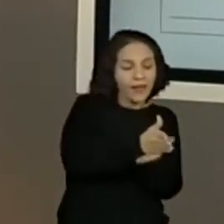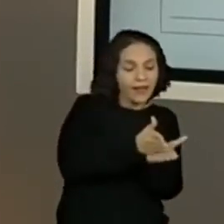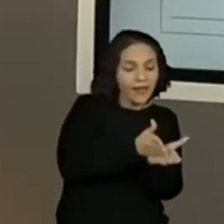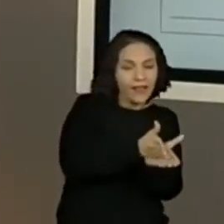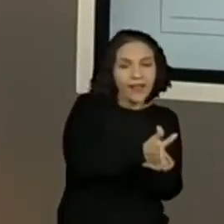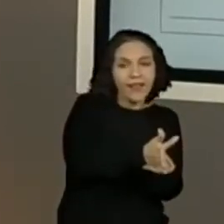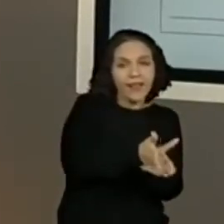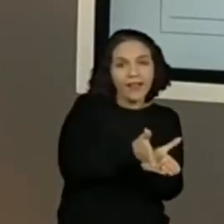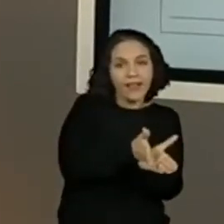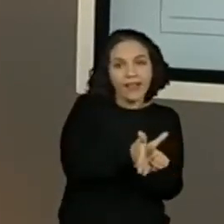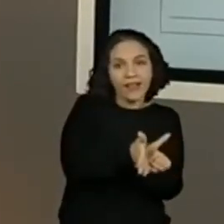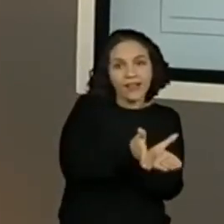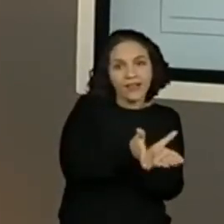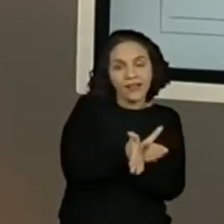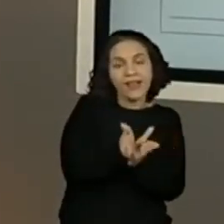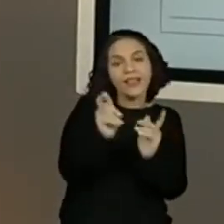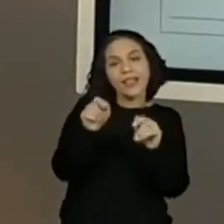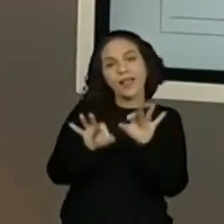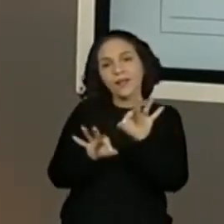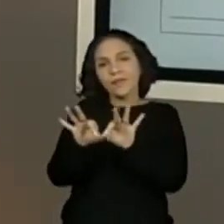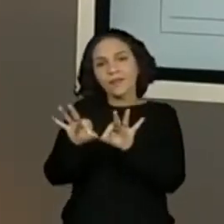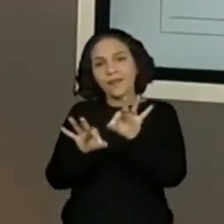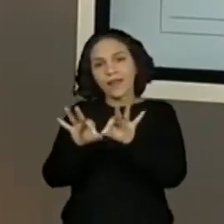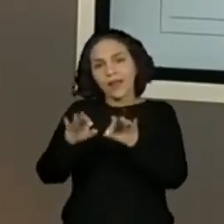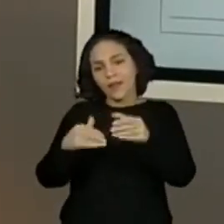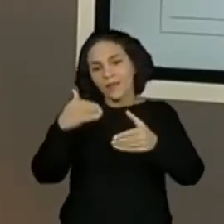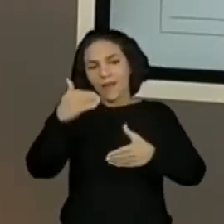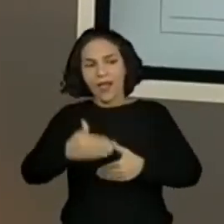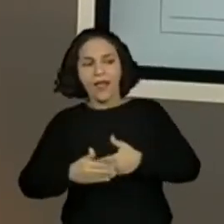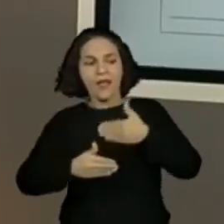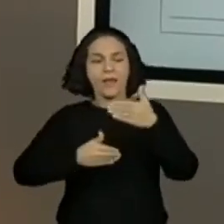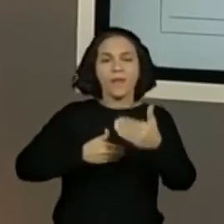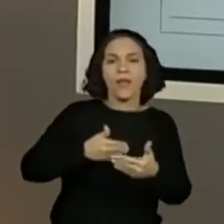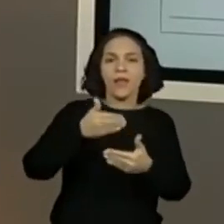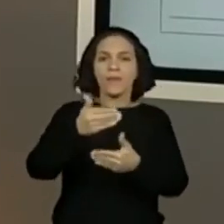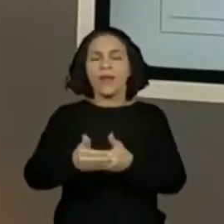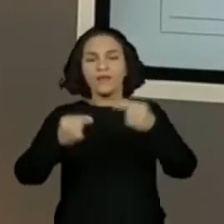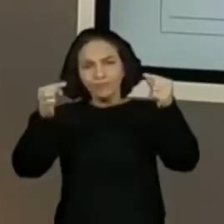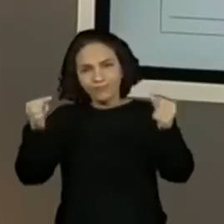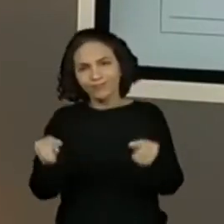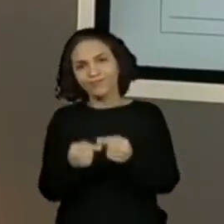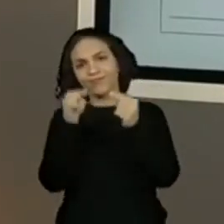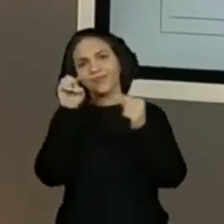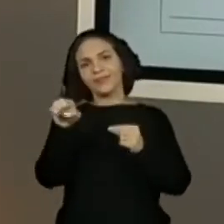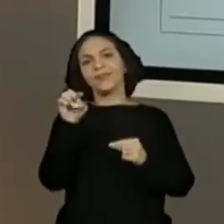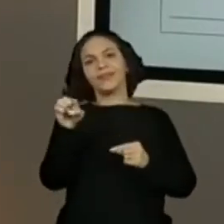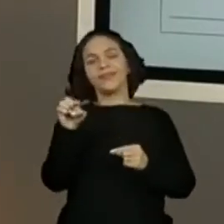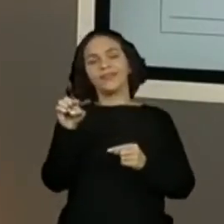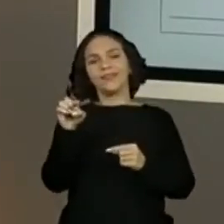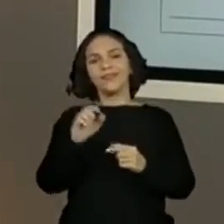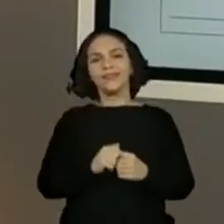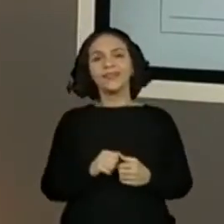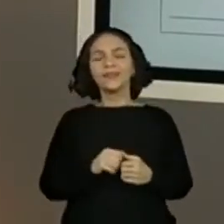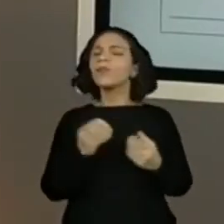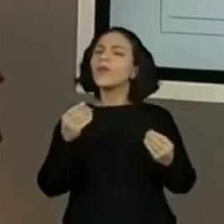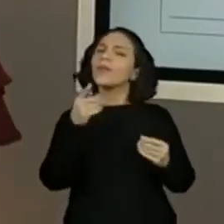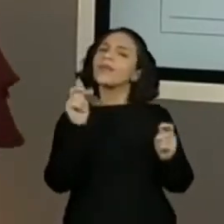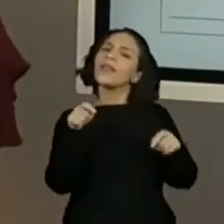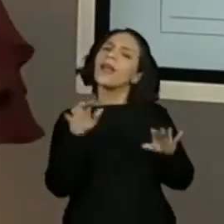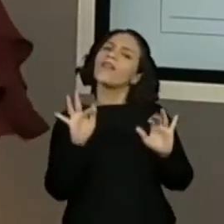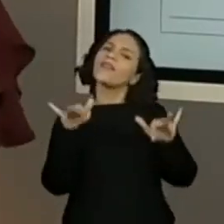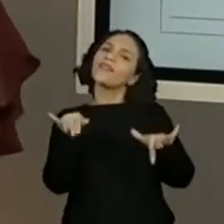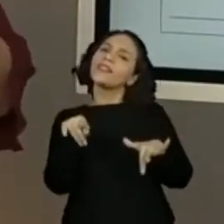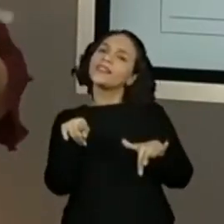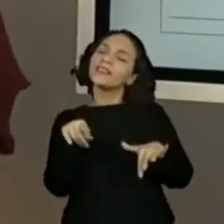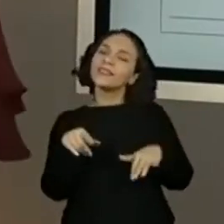planejar as sequências de acontecimento para a gente chegar neste final. Então, como você terminaria este